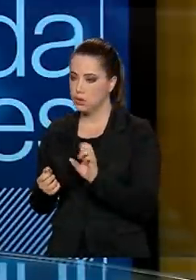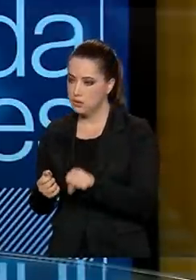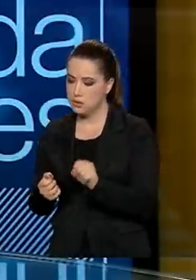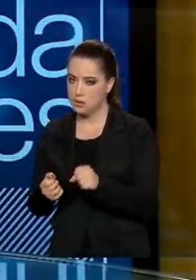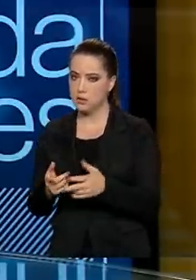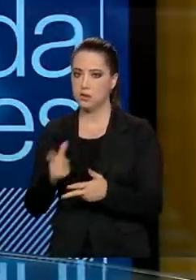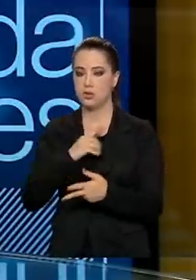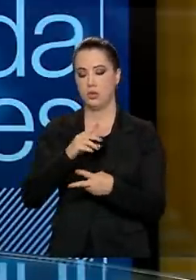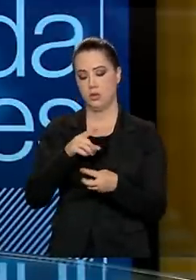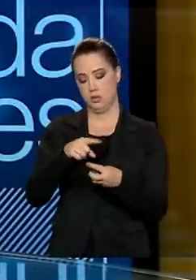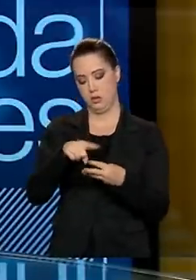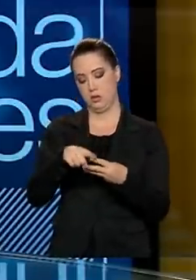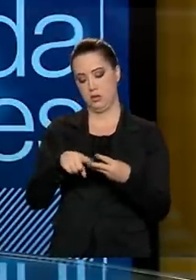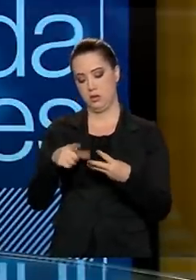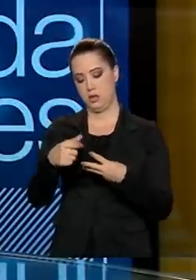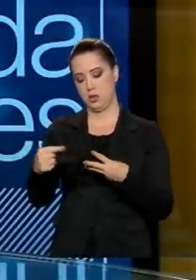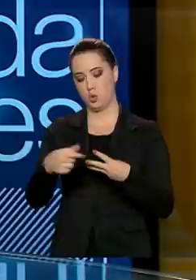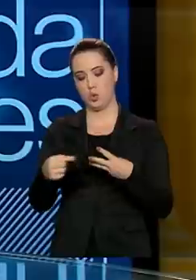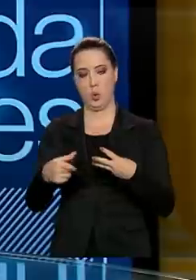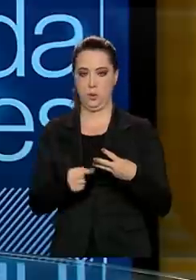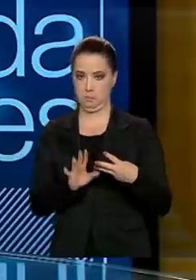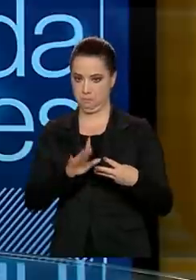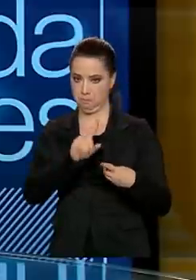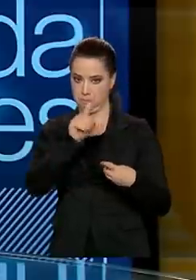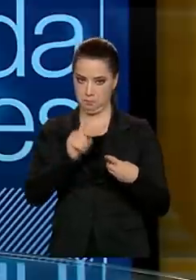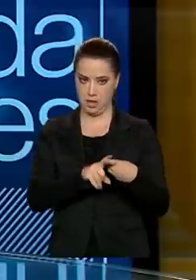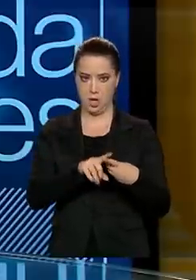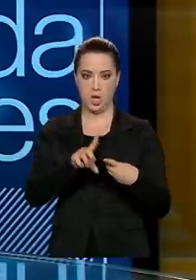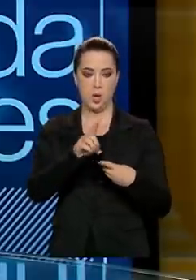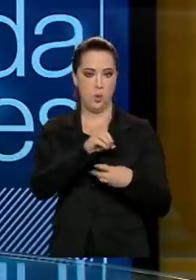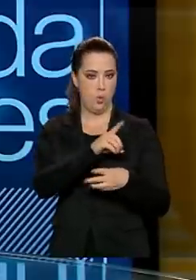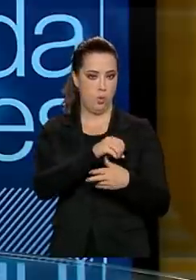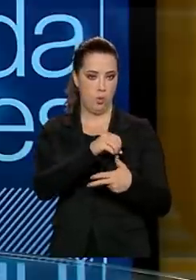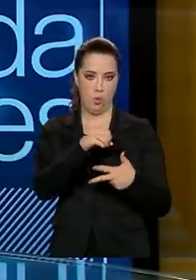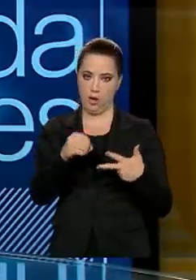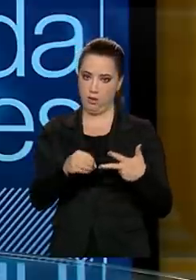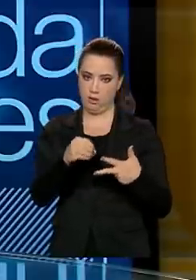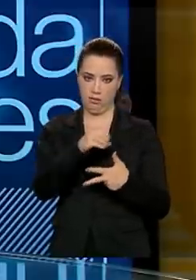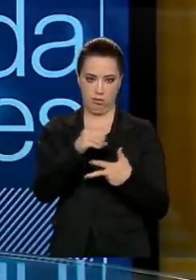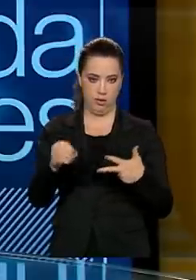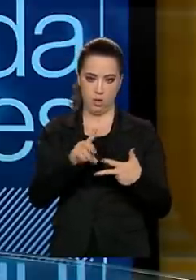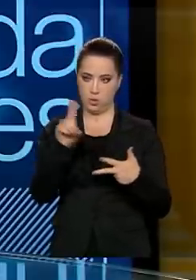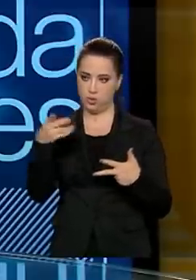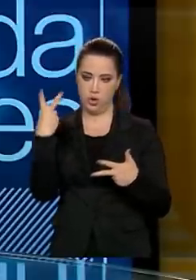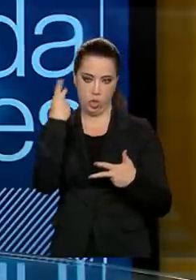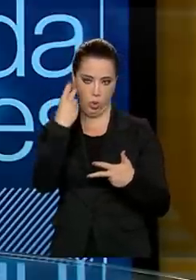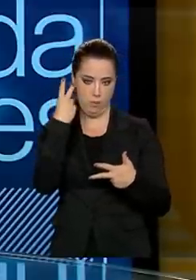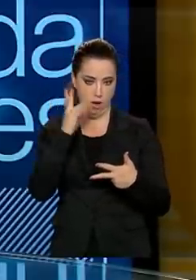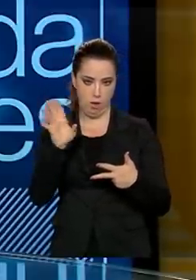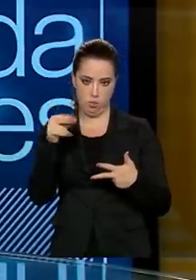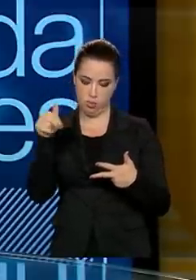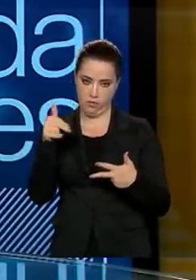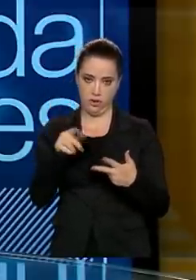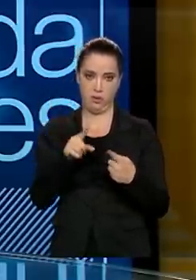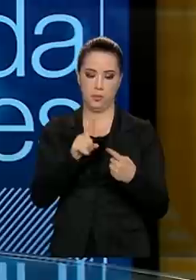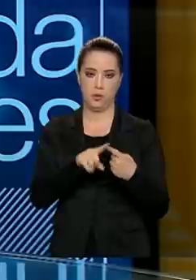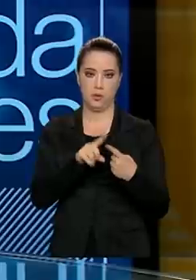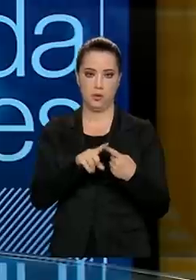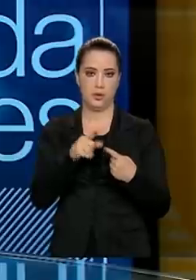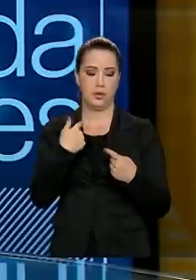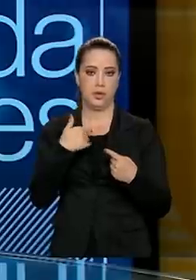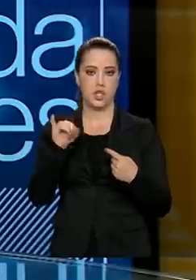na data normal, ou adiar por um mês, para o mês de dezembro, ou para 2021, em janeiro, ou, então, lá para maio.